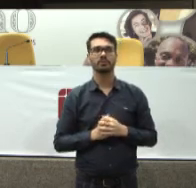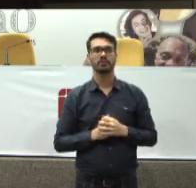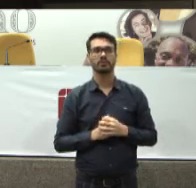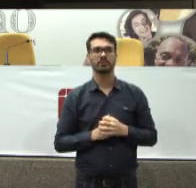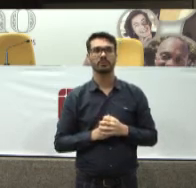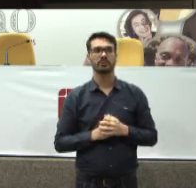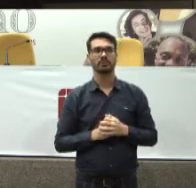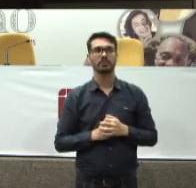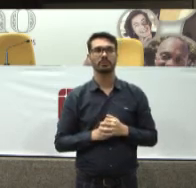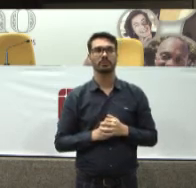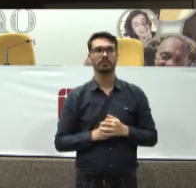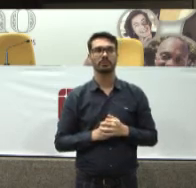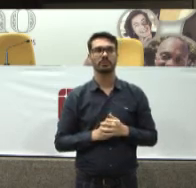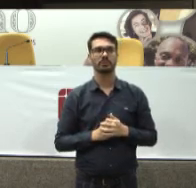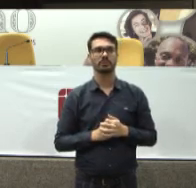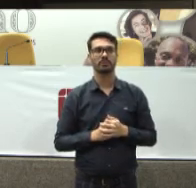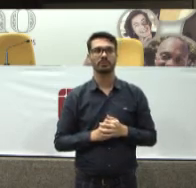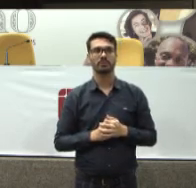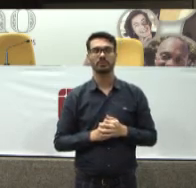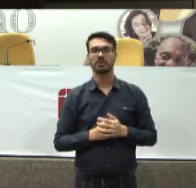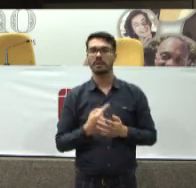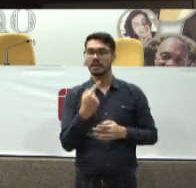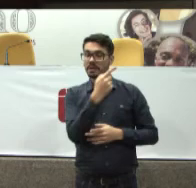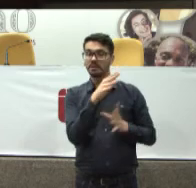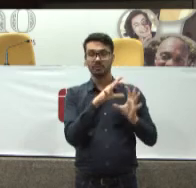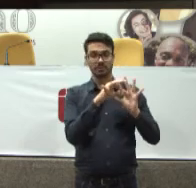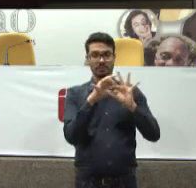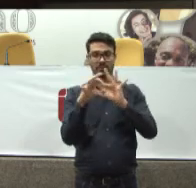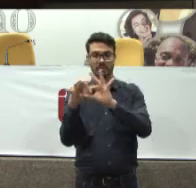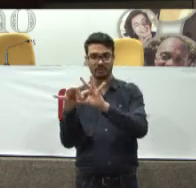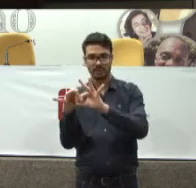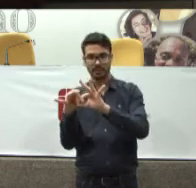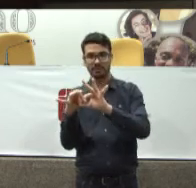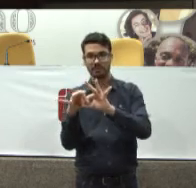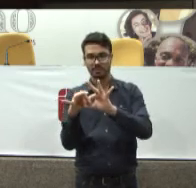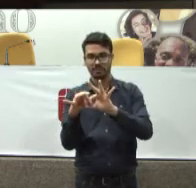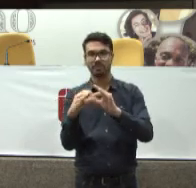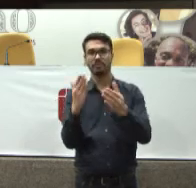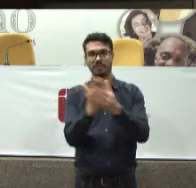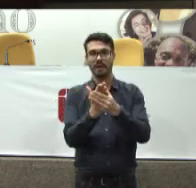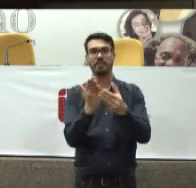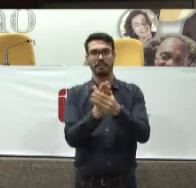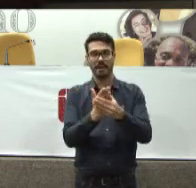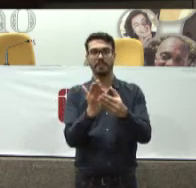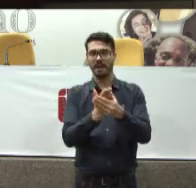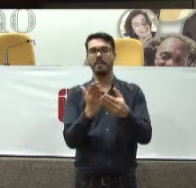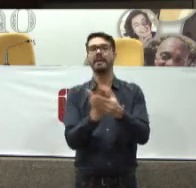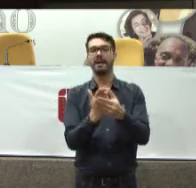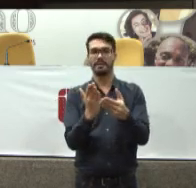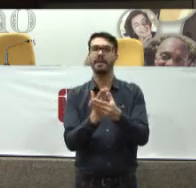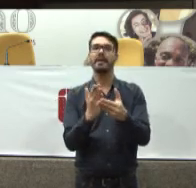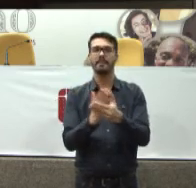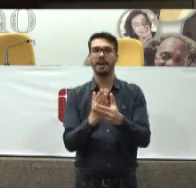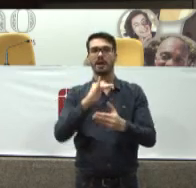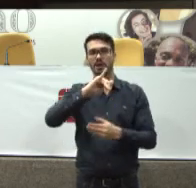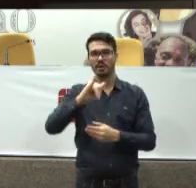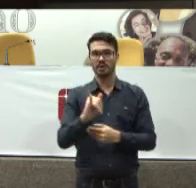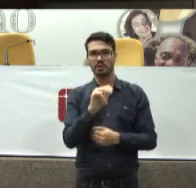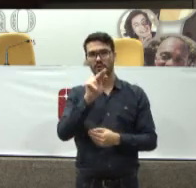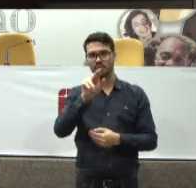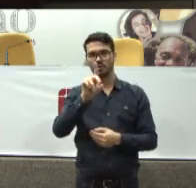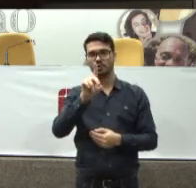Esse contexto então Traz um crescimento exponencial Da judicialização Que os senhores conhecem bem Já foi apresentado aqui